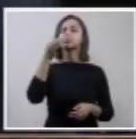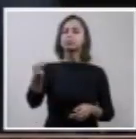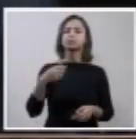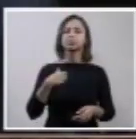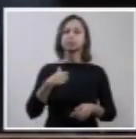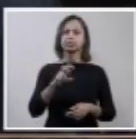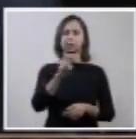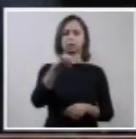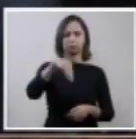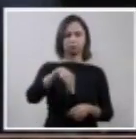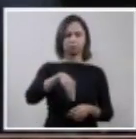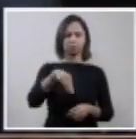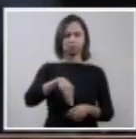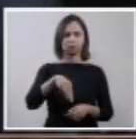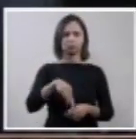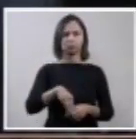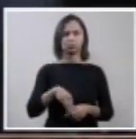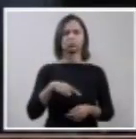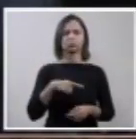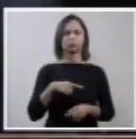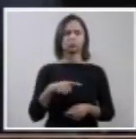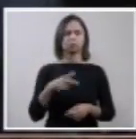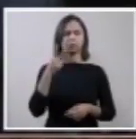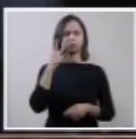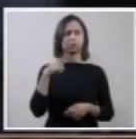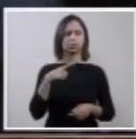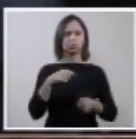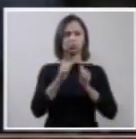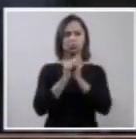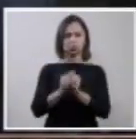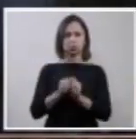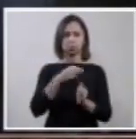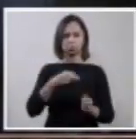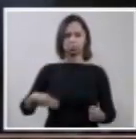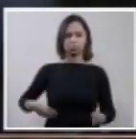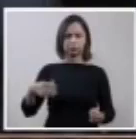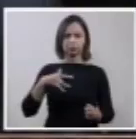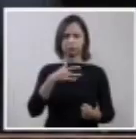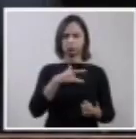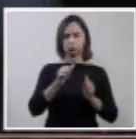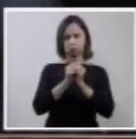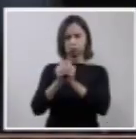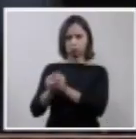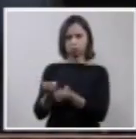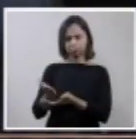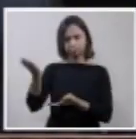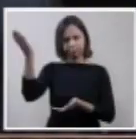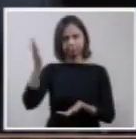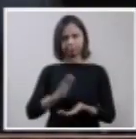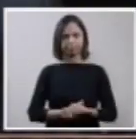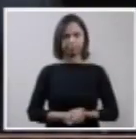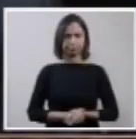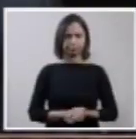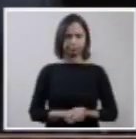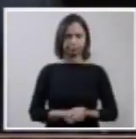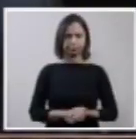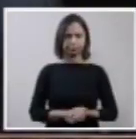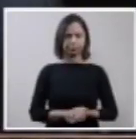por cinco minutos da sessão, talvez para acompanharmos o nosso ministro da Saúde, e